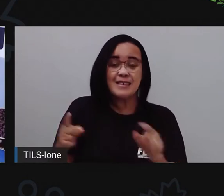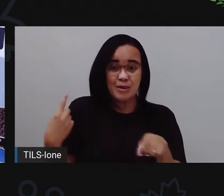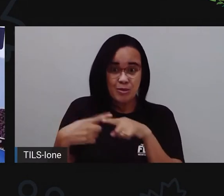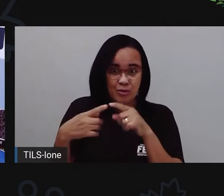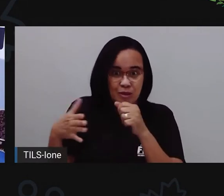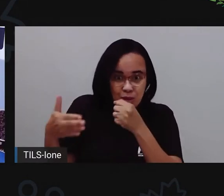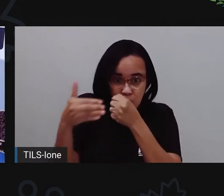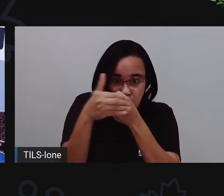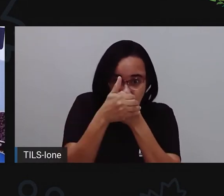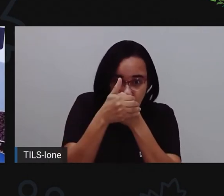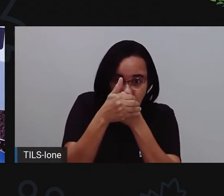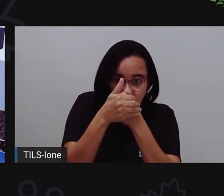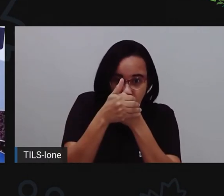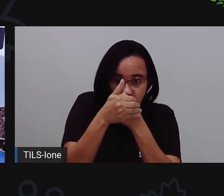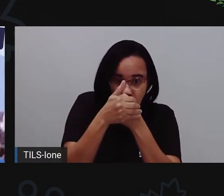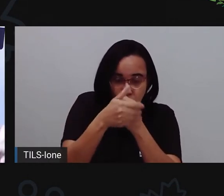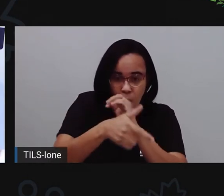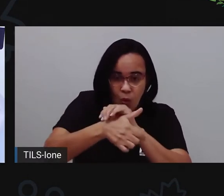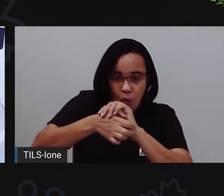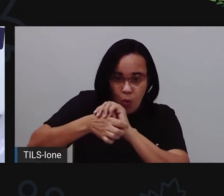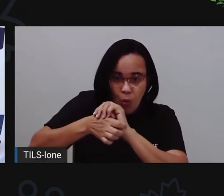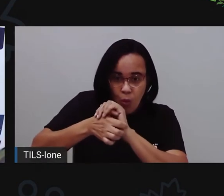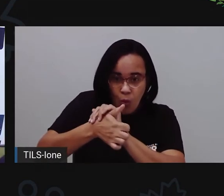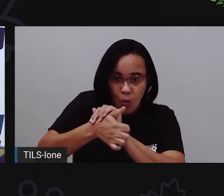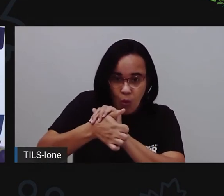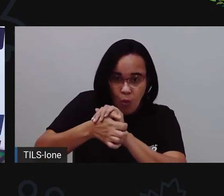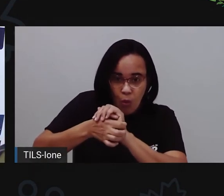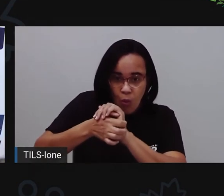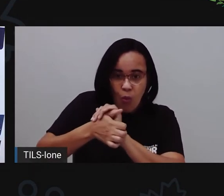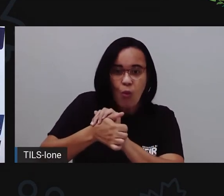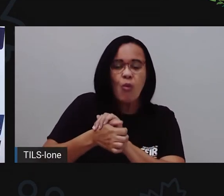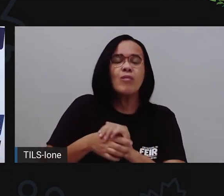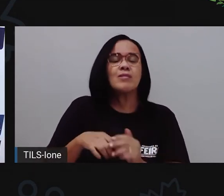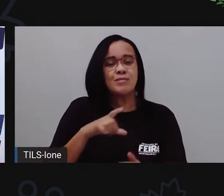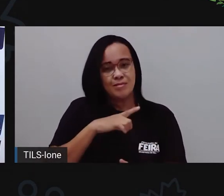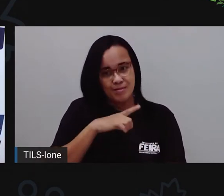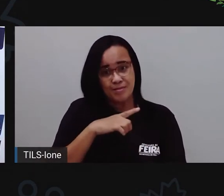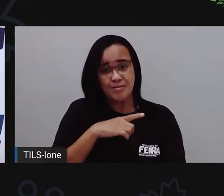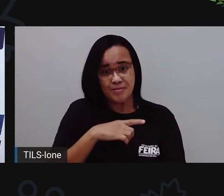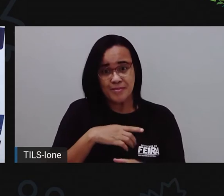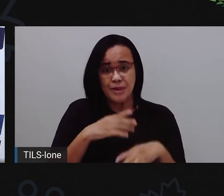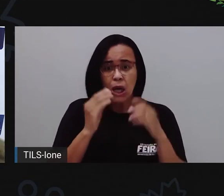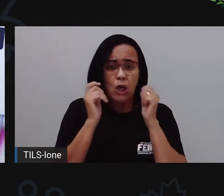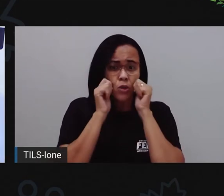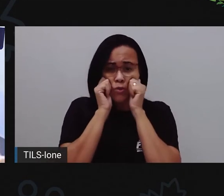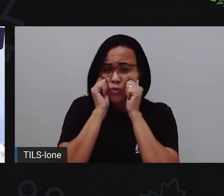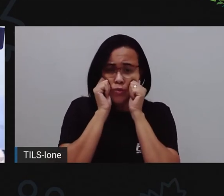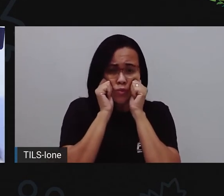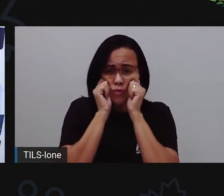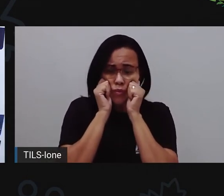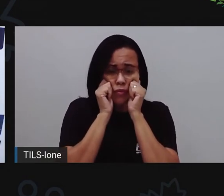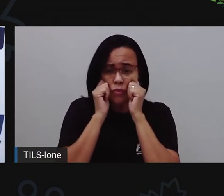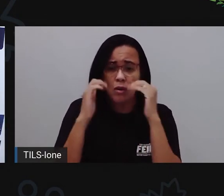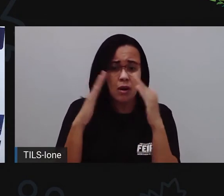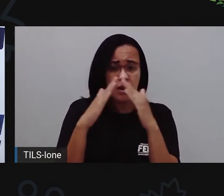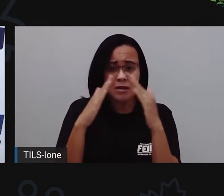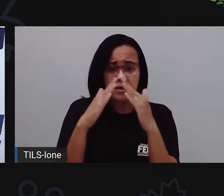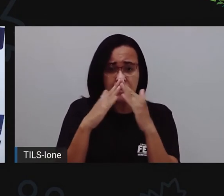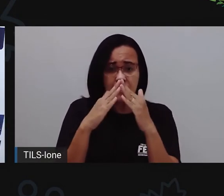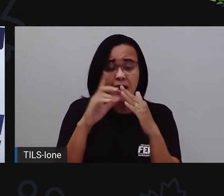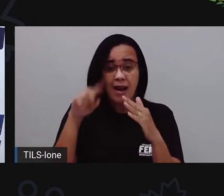é a tartaruga, ó. Escondidinha. Pra se proteger. A casinha fofa. Do gatinho.